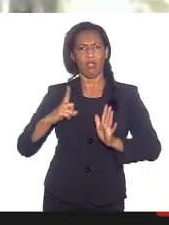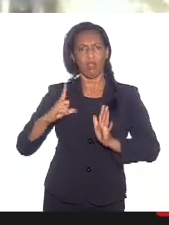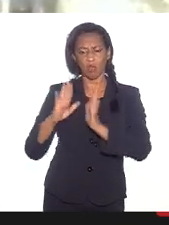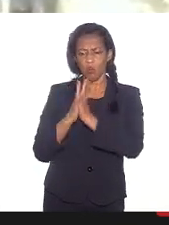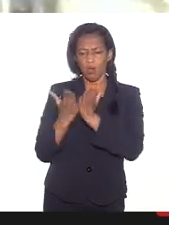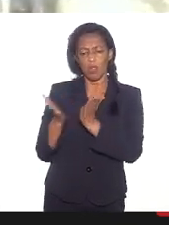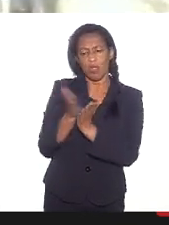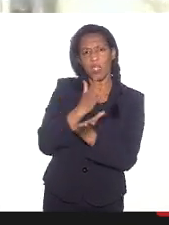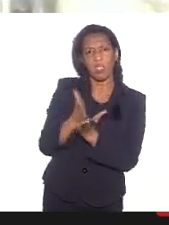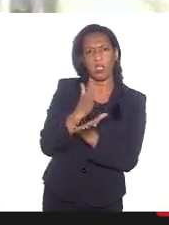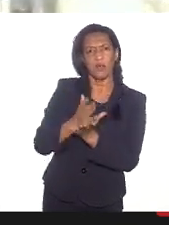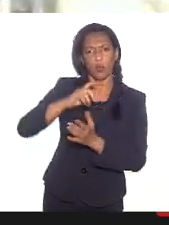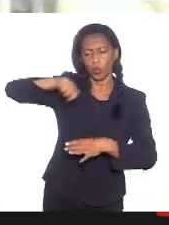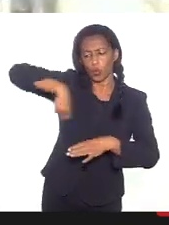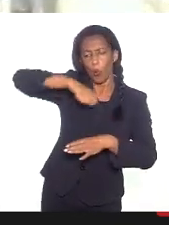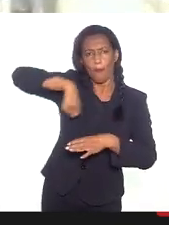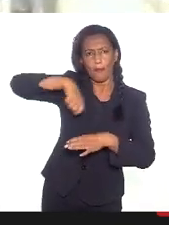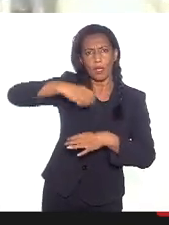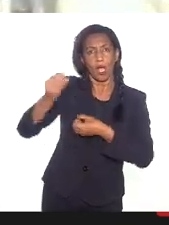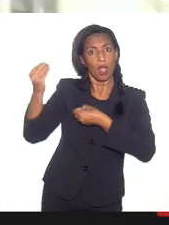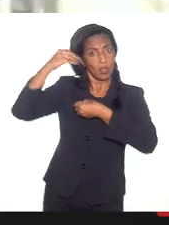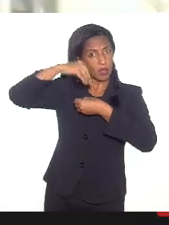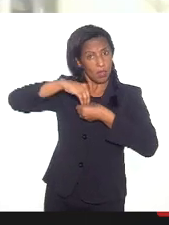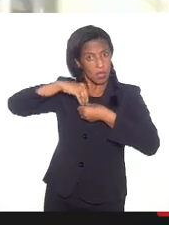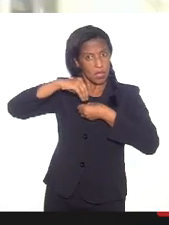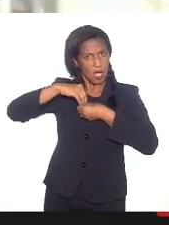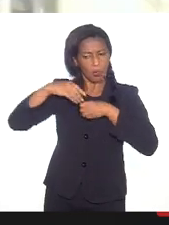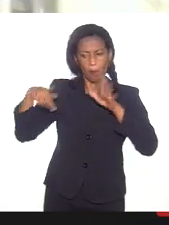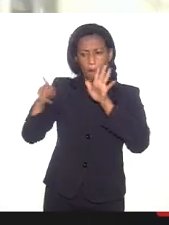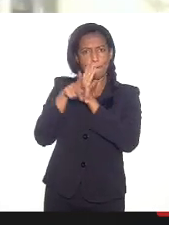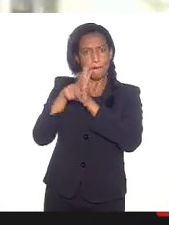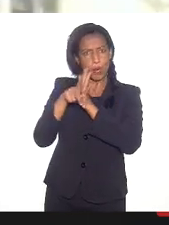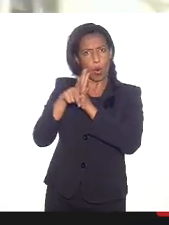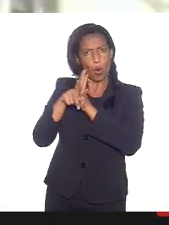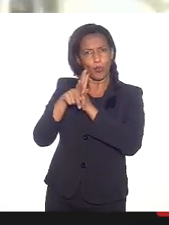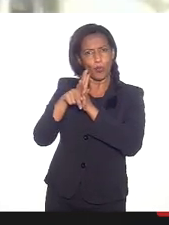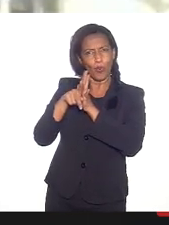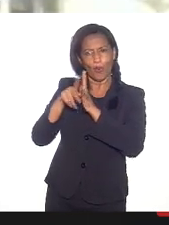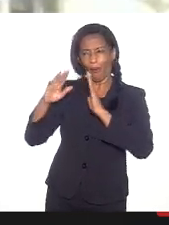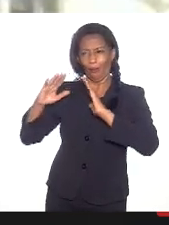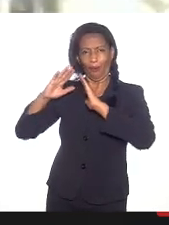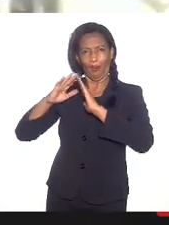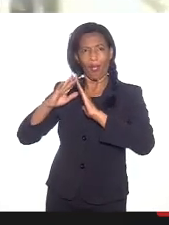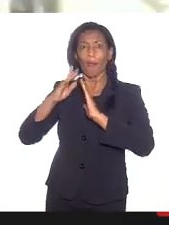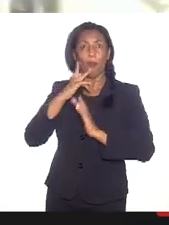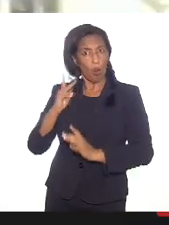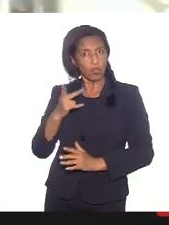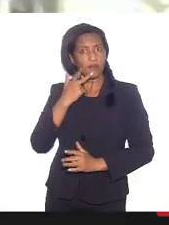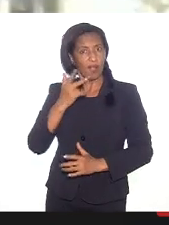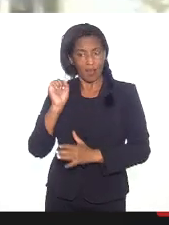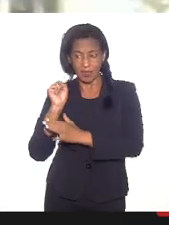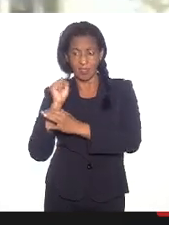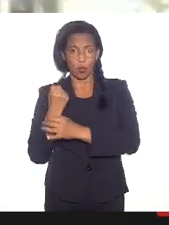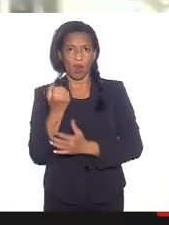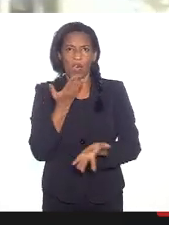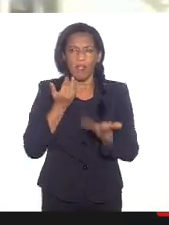culinária dentro do terreiro, com a nossa culinária, que eu posso falar sobre segurança alimentar.